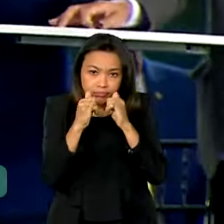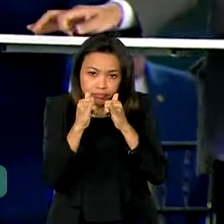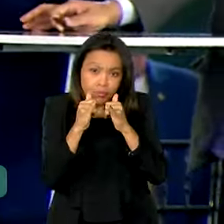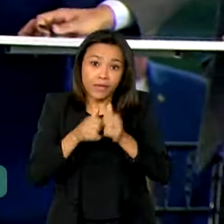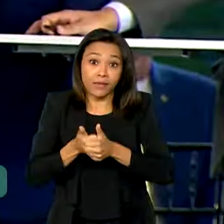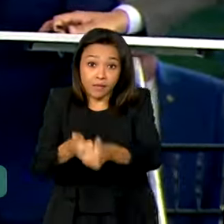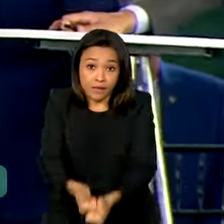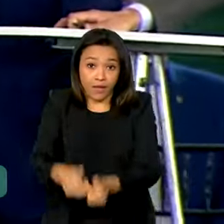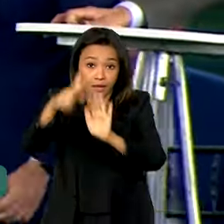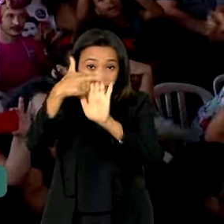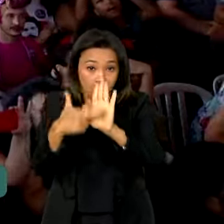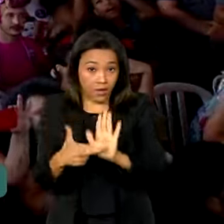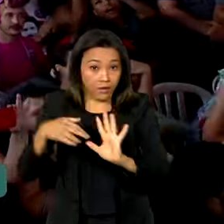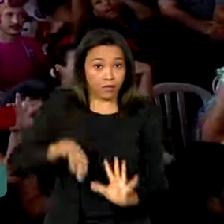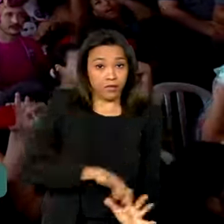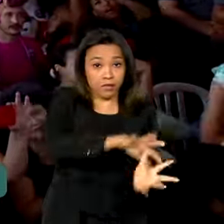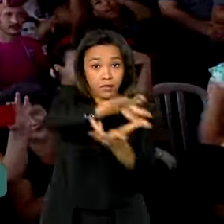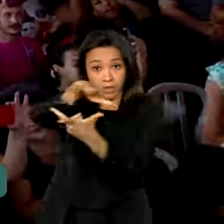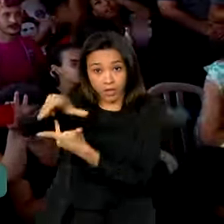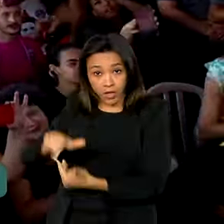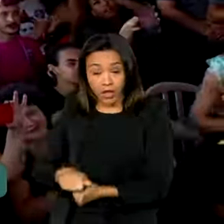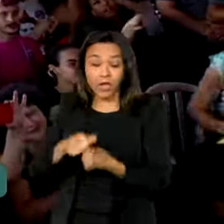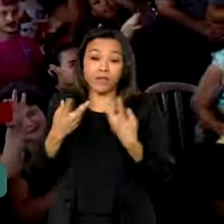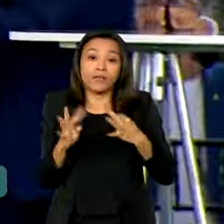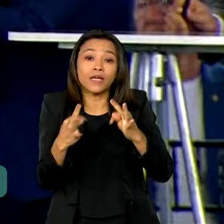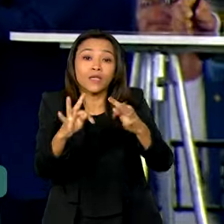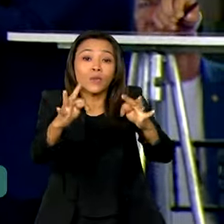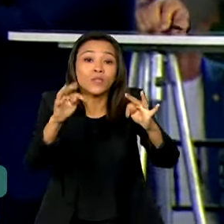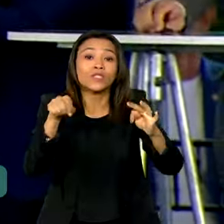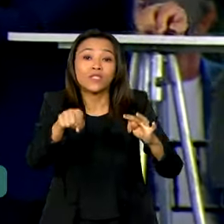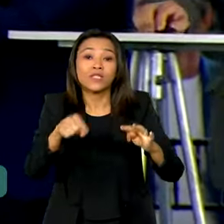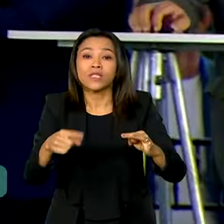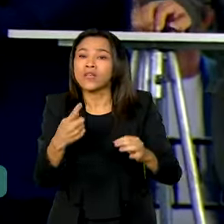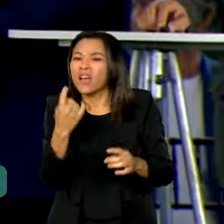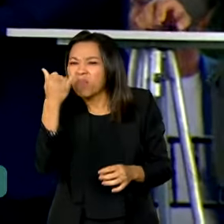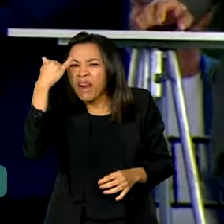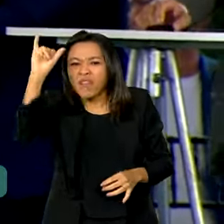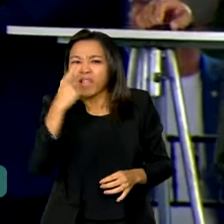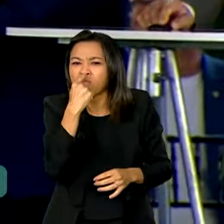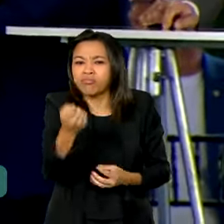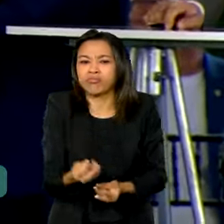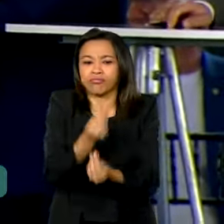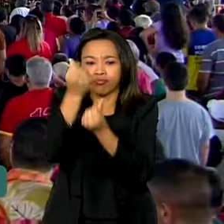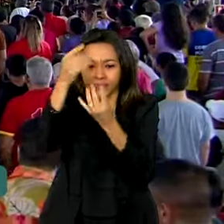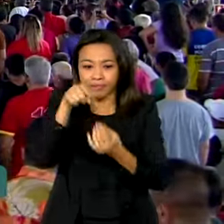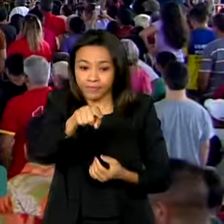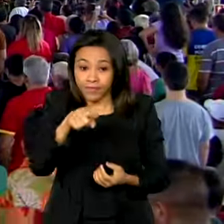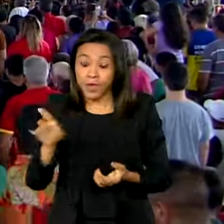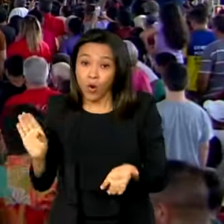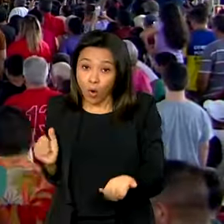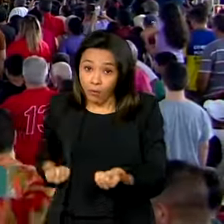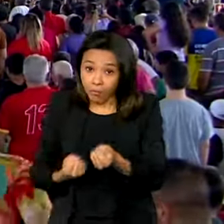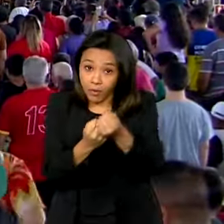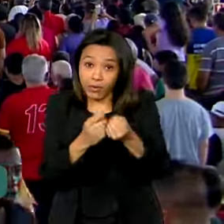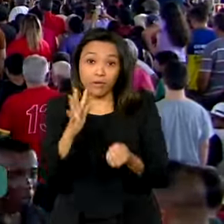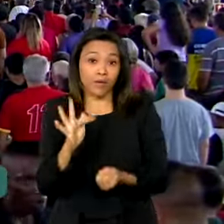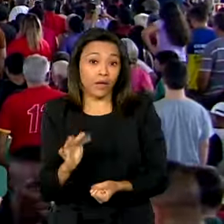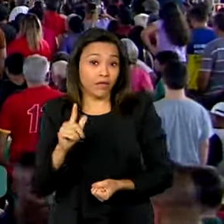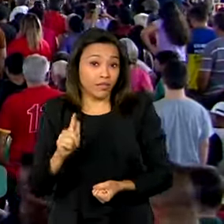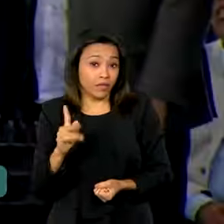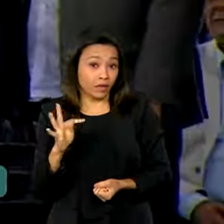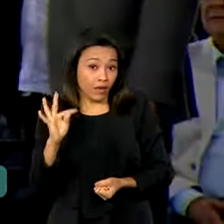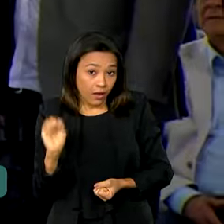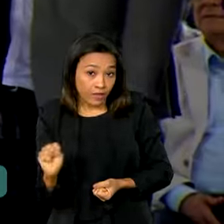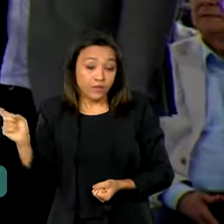internacionais de tecnologia limpa, com R 95 milhões de financiamento do FGTS. Além disso, foram